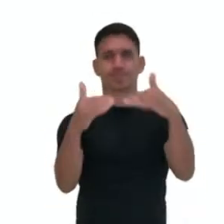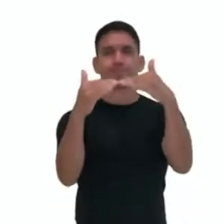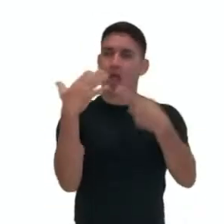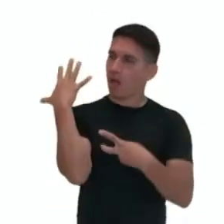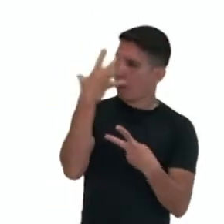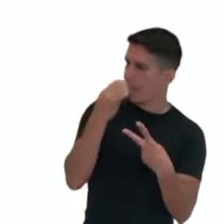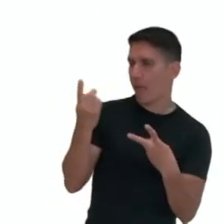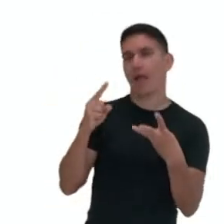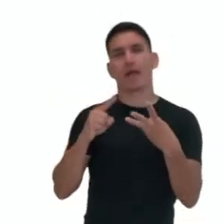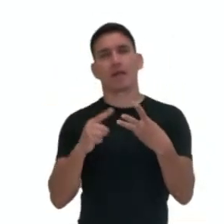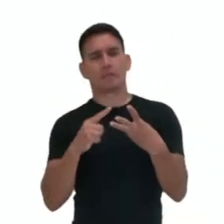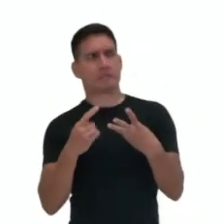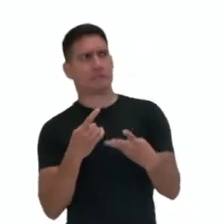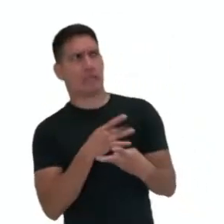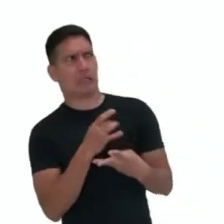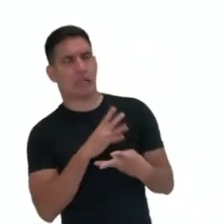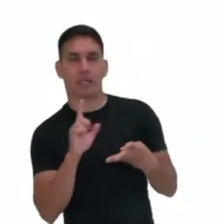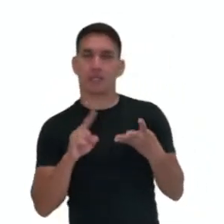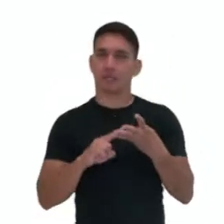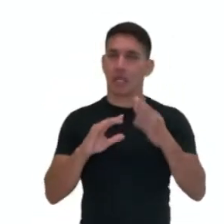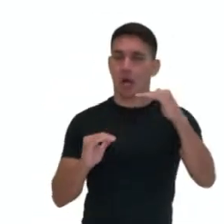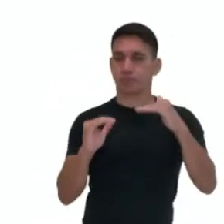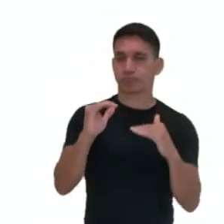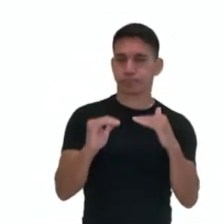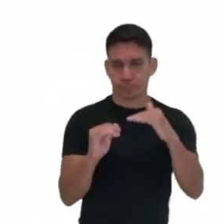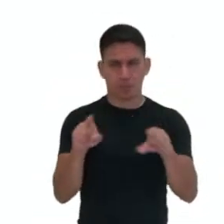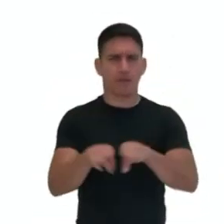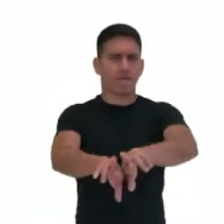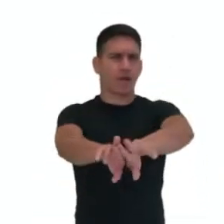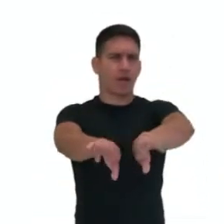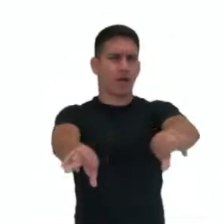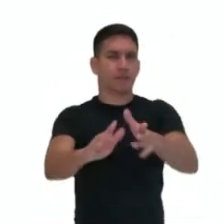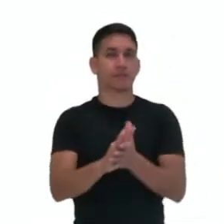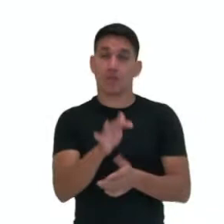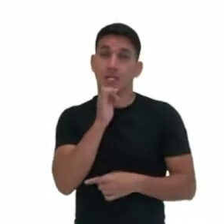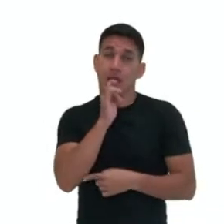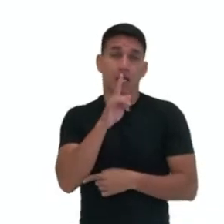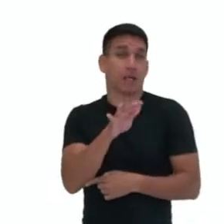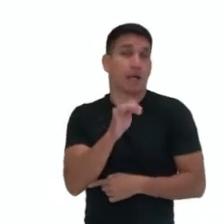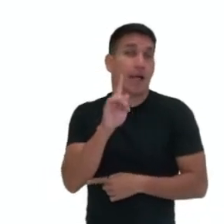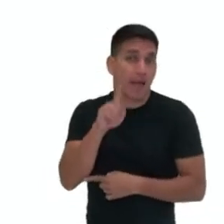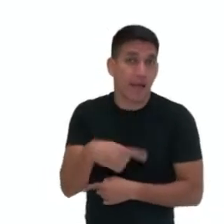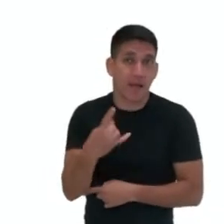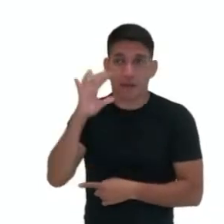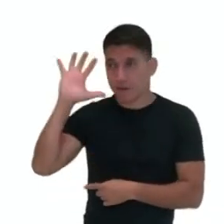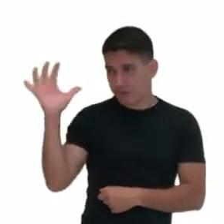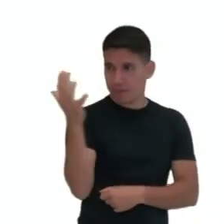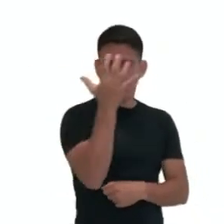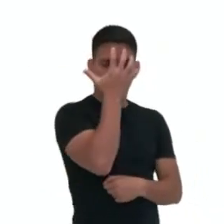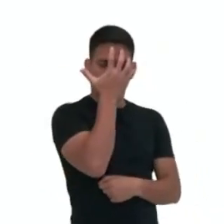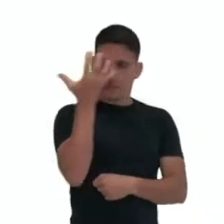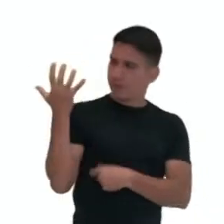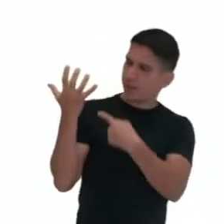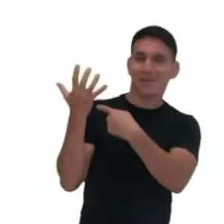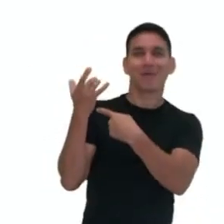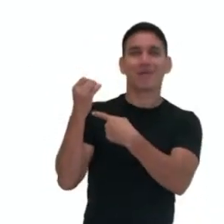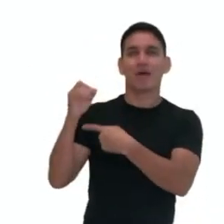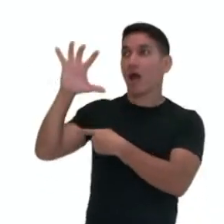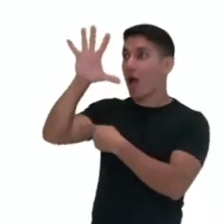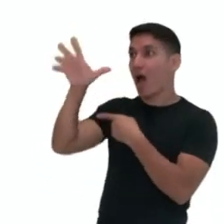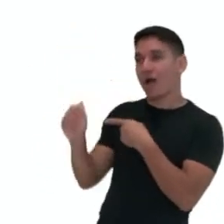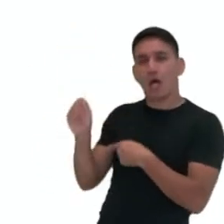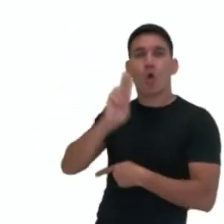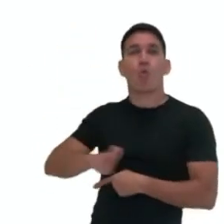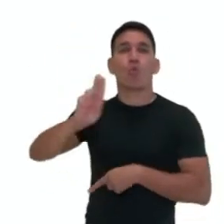beleza, o horror, o equilíbrio, etc. Um exemplo são as máscaras africanas, utilizadas